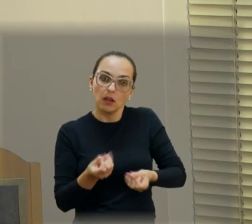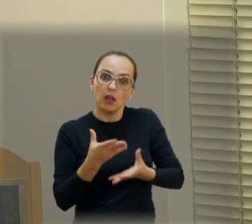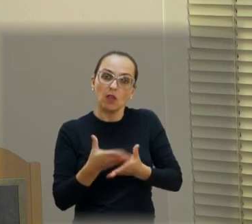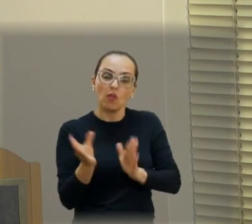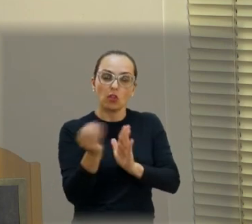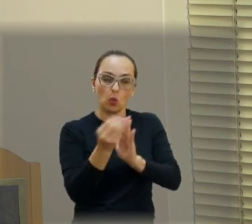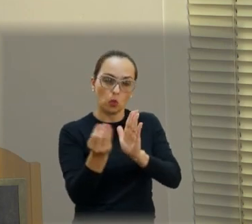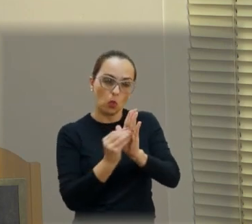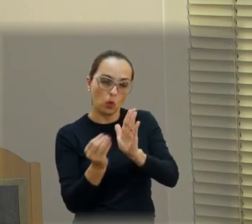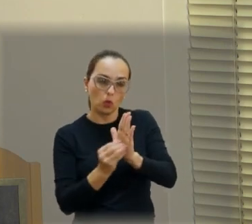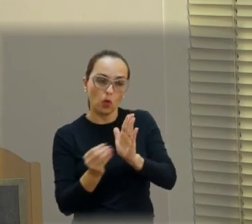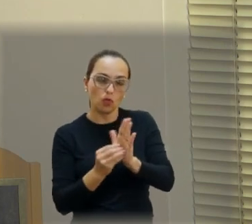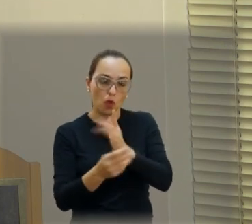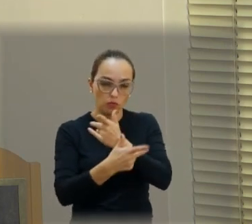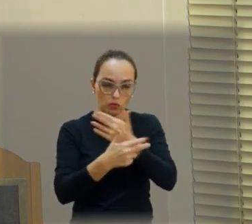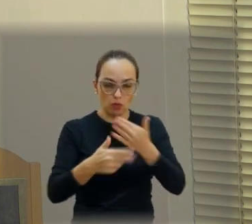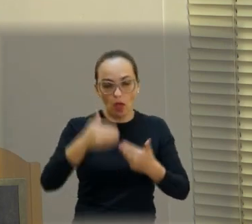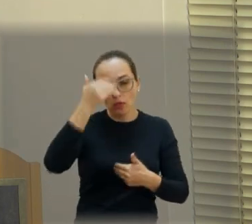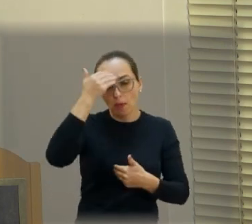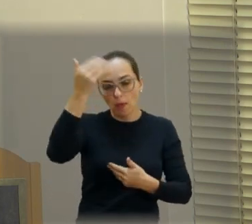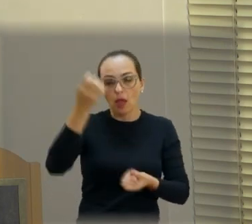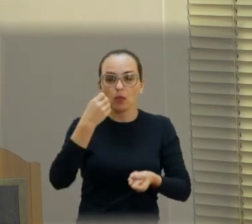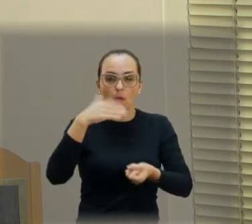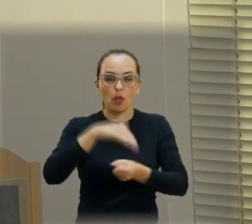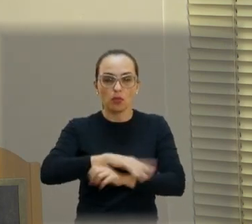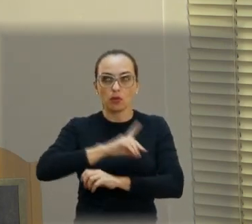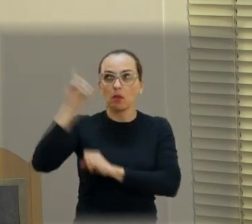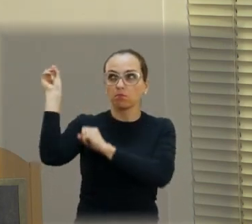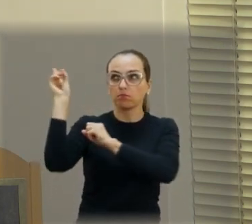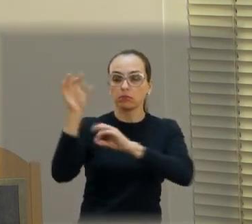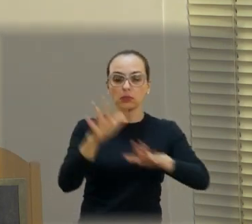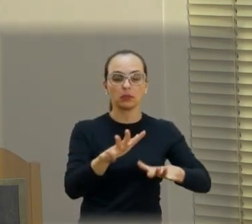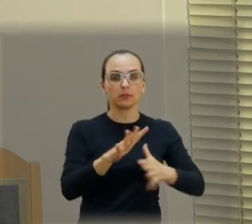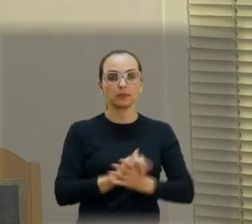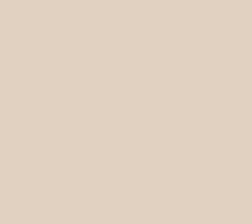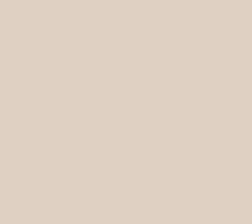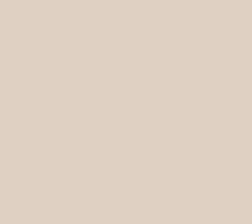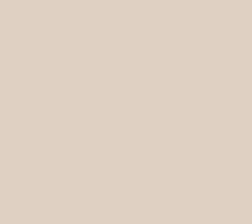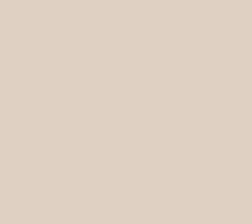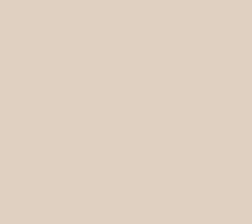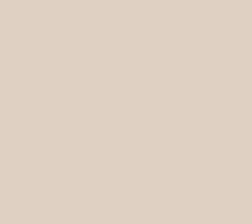conteúdos diversificados. Muito obrigado, boa noite, que Deus abençoe. Obrigado.